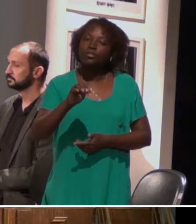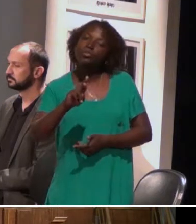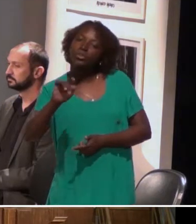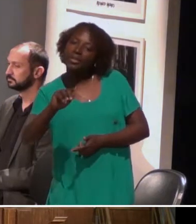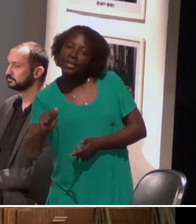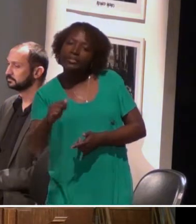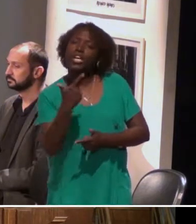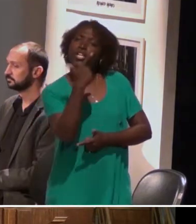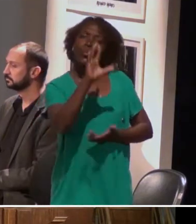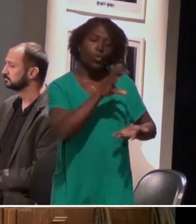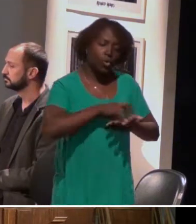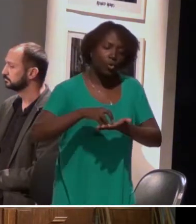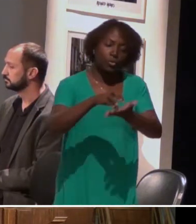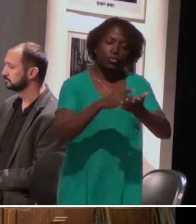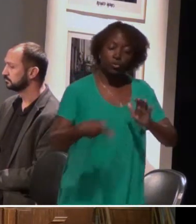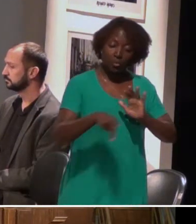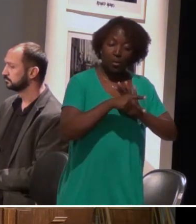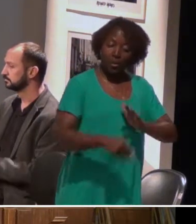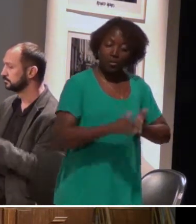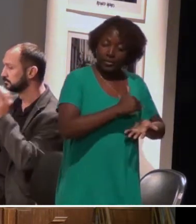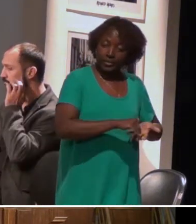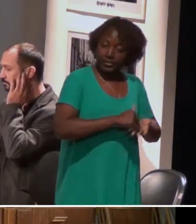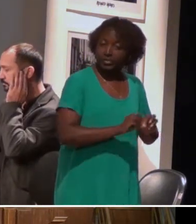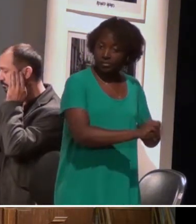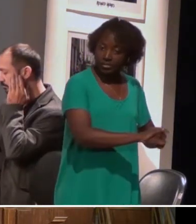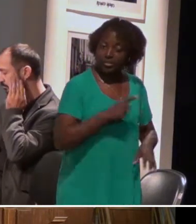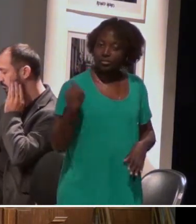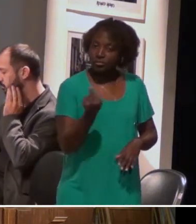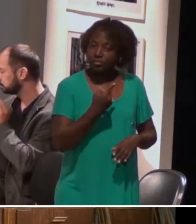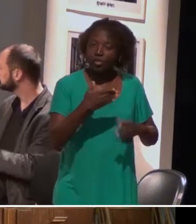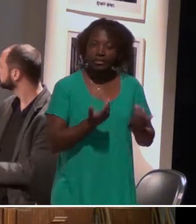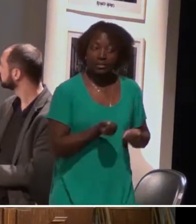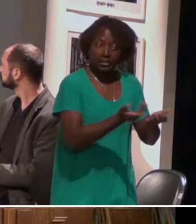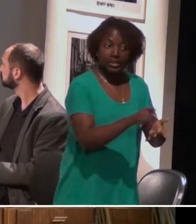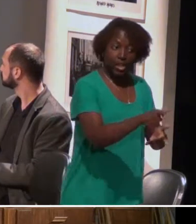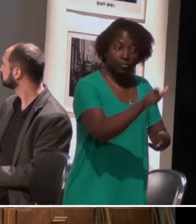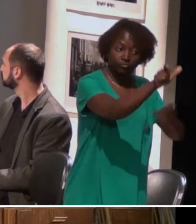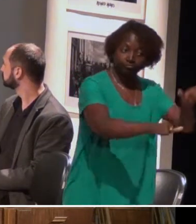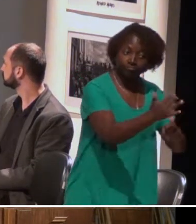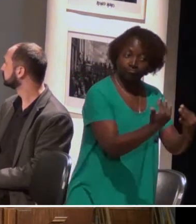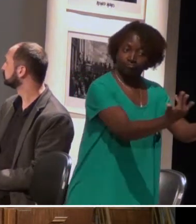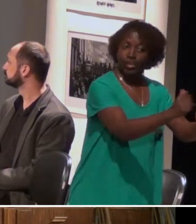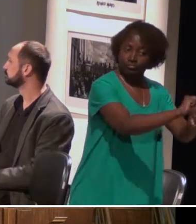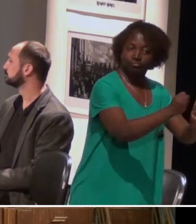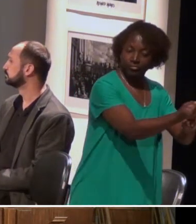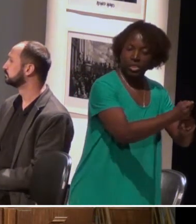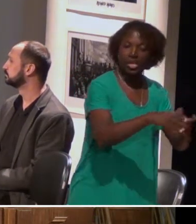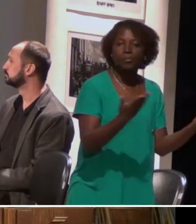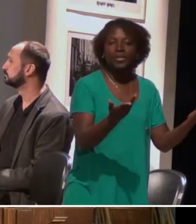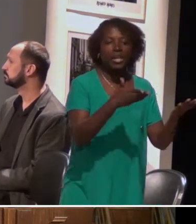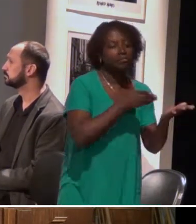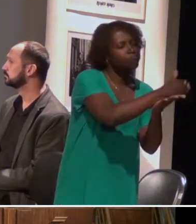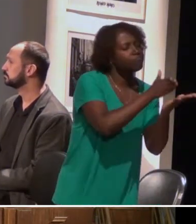setores da Secretaria de Educação. A gente também atende a comunidade e todo e qualquer âmbito na qual se